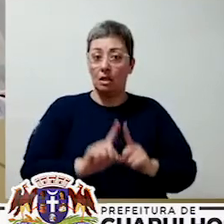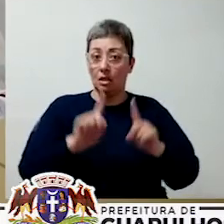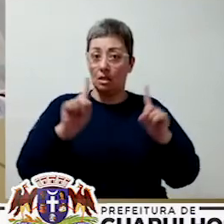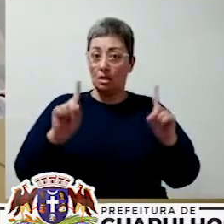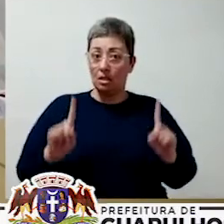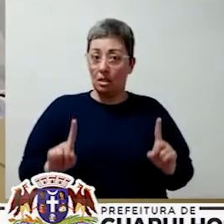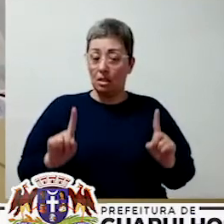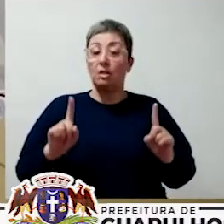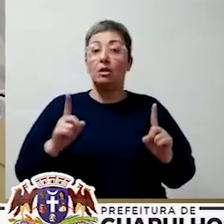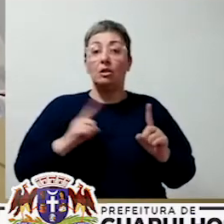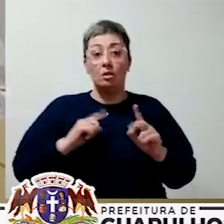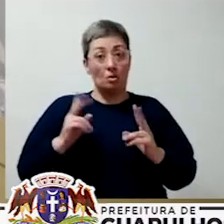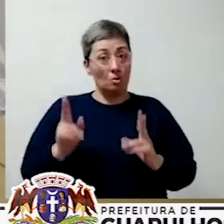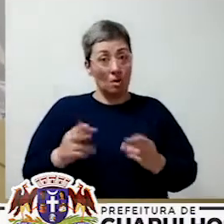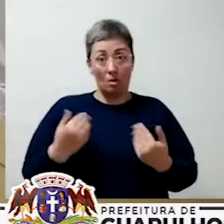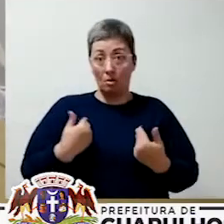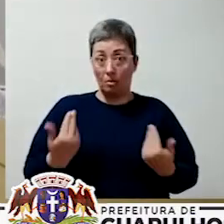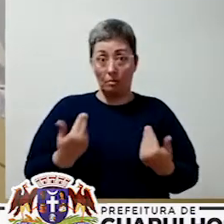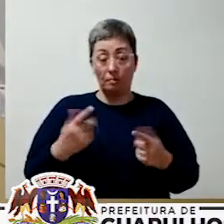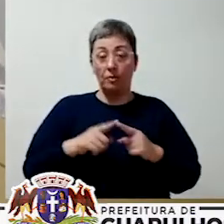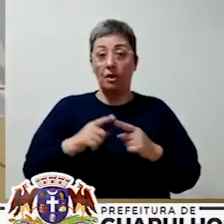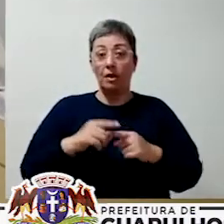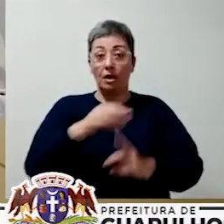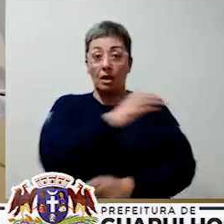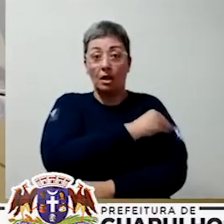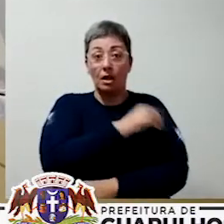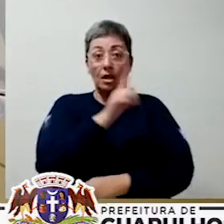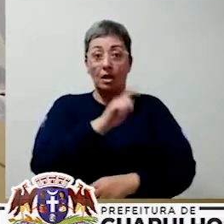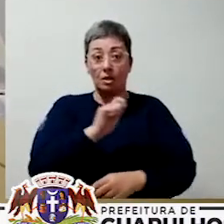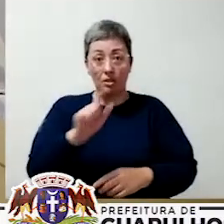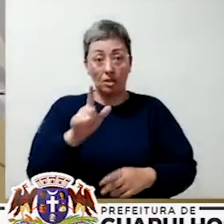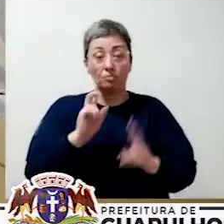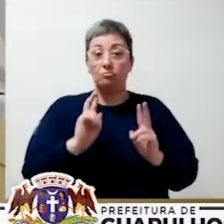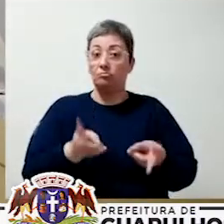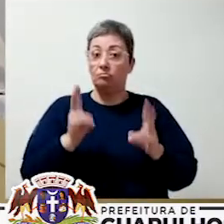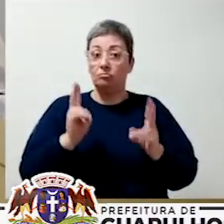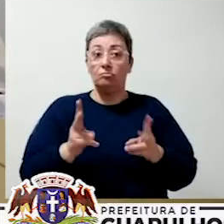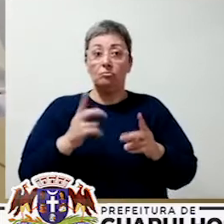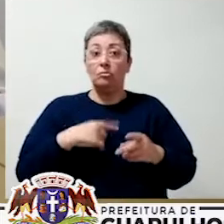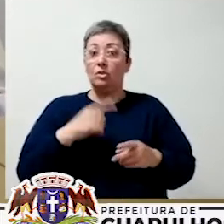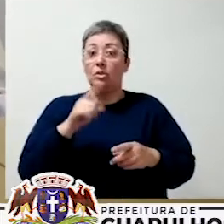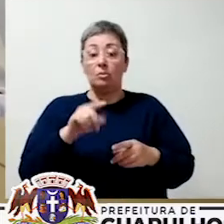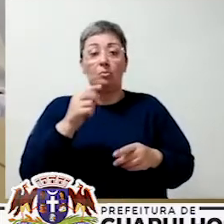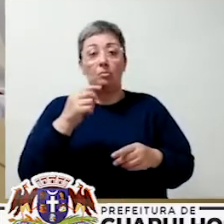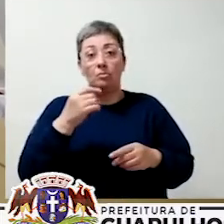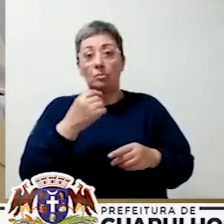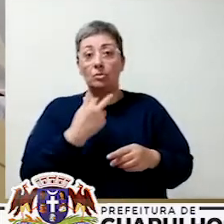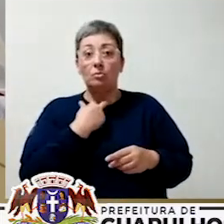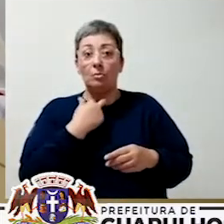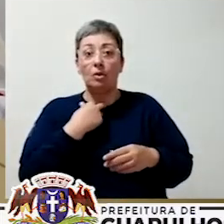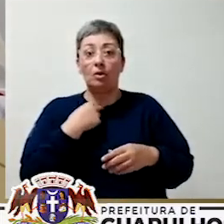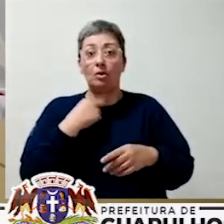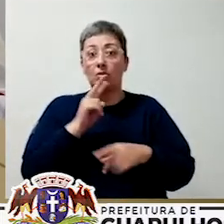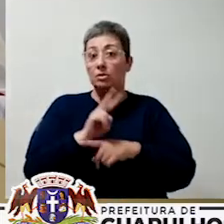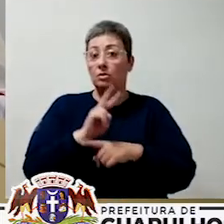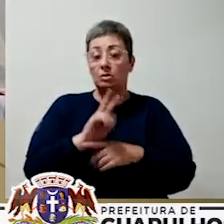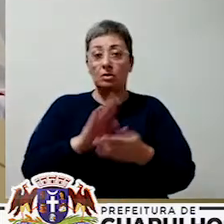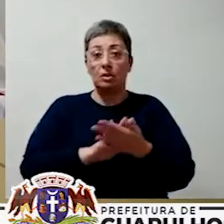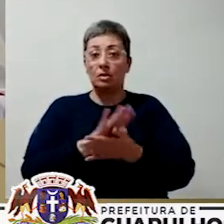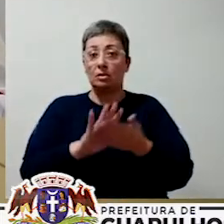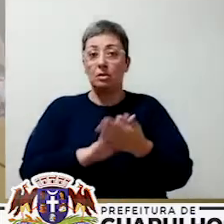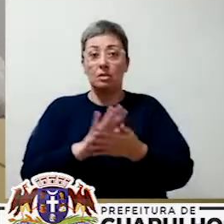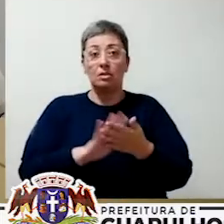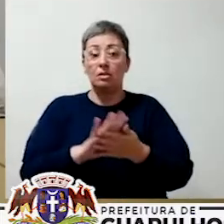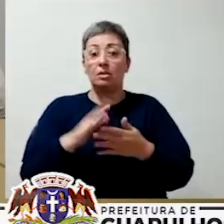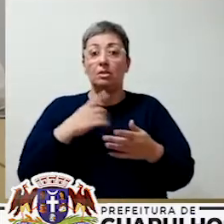a está. E a gente está sempre com álcool em gel. pouquinho sempre aqui em dia, né? Para você não se descuidar. Deixa eu ser gentil, né? Porque se ela